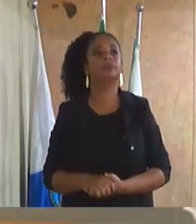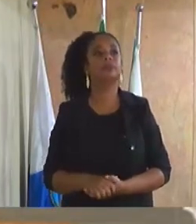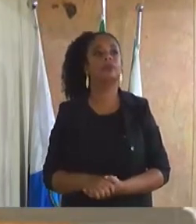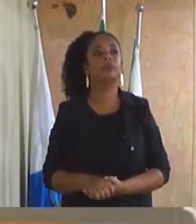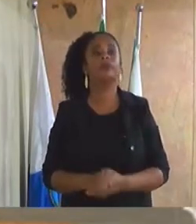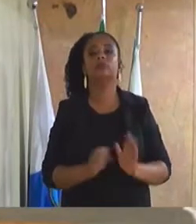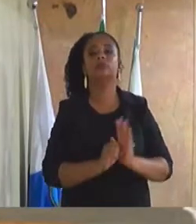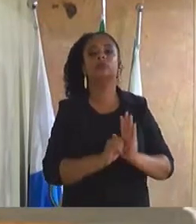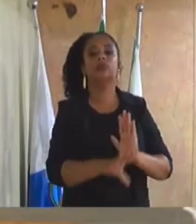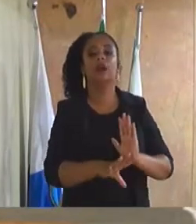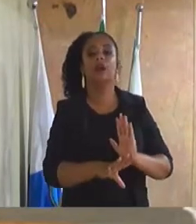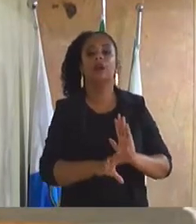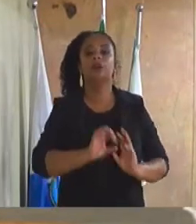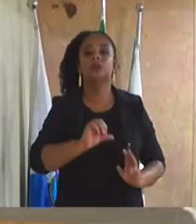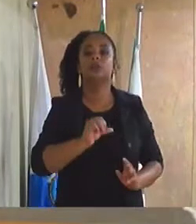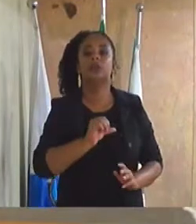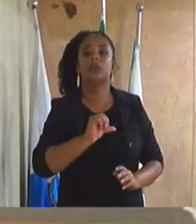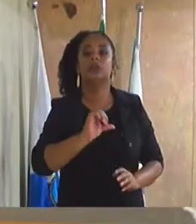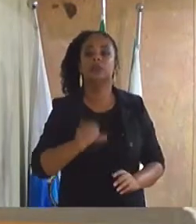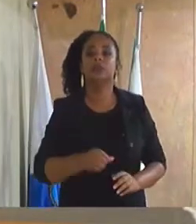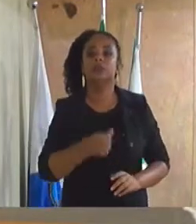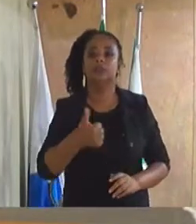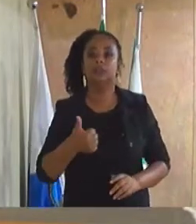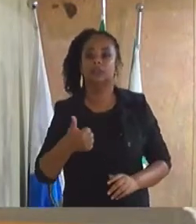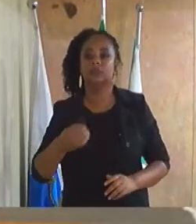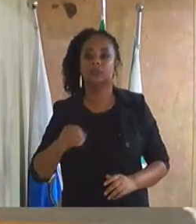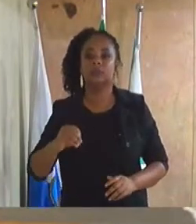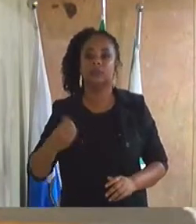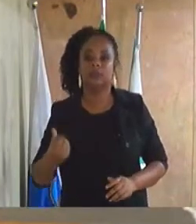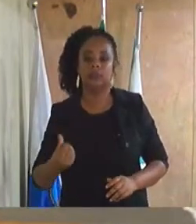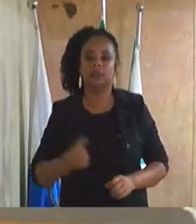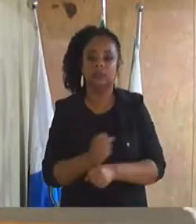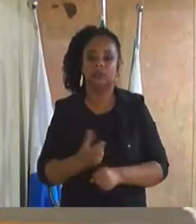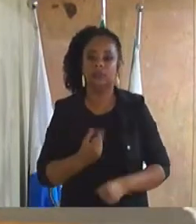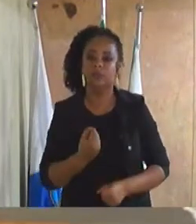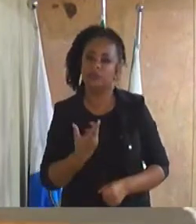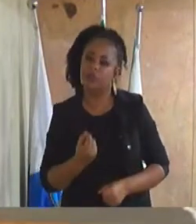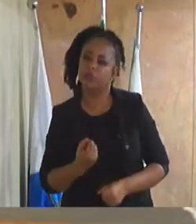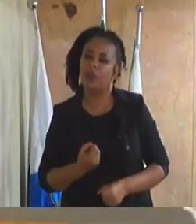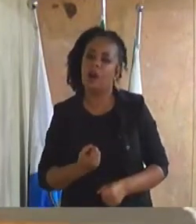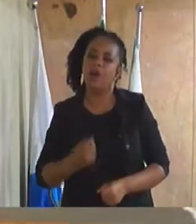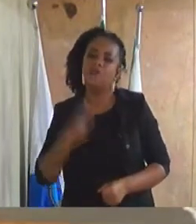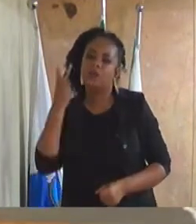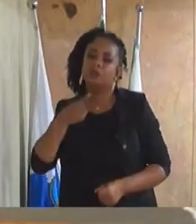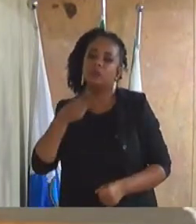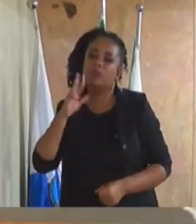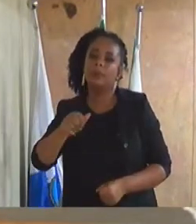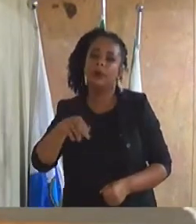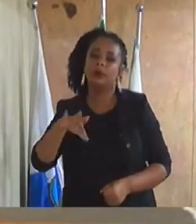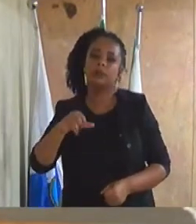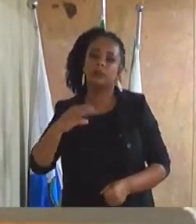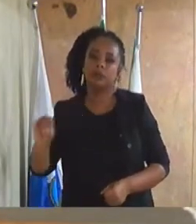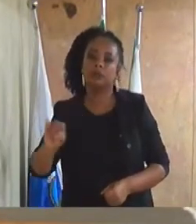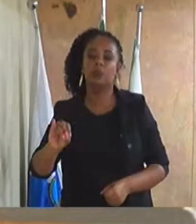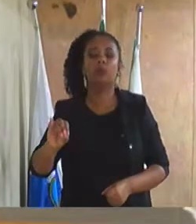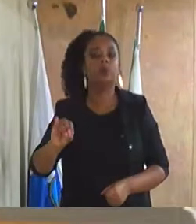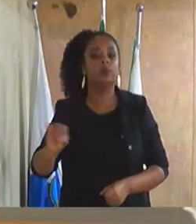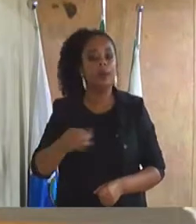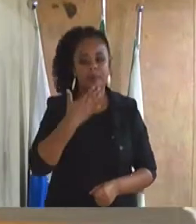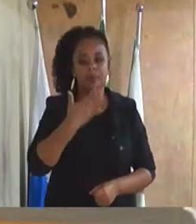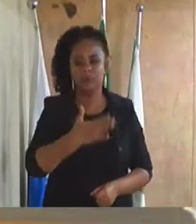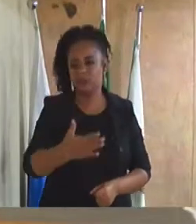Indicação nº 6.106, 2020, do Excelentíssimo Senhor Vereador Marquinhos Oi, solicitando ao